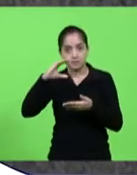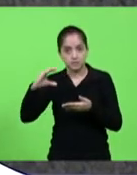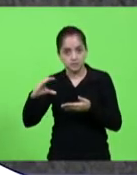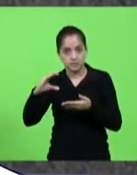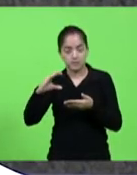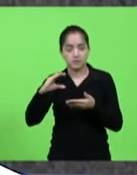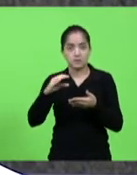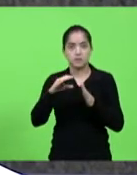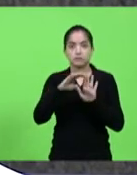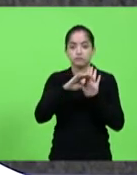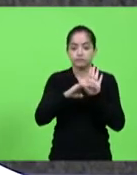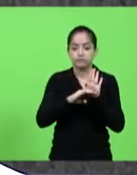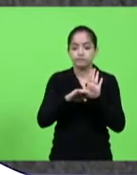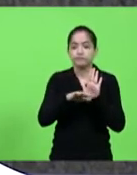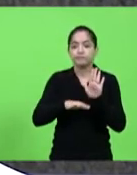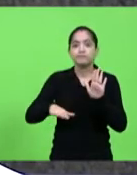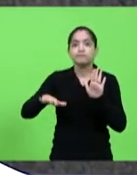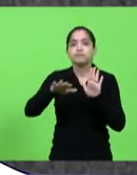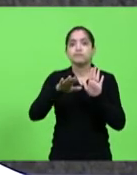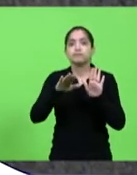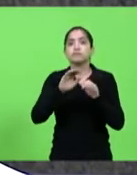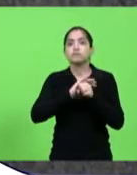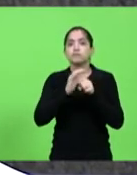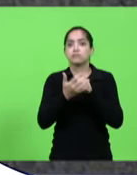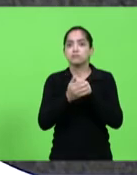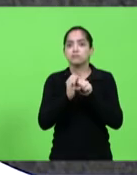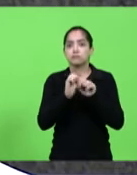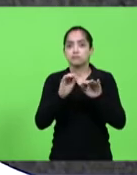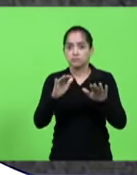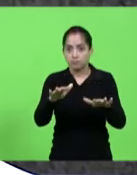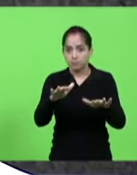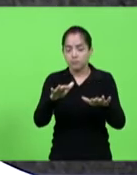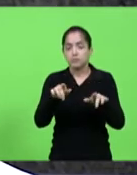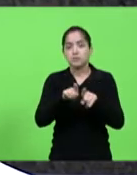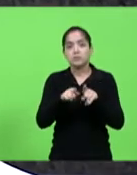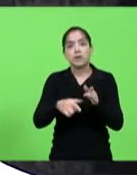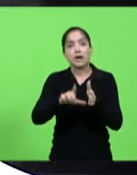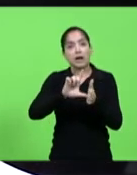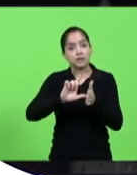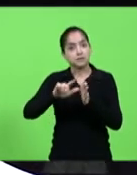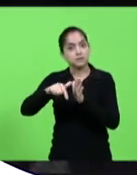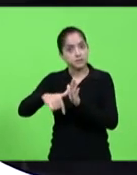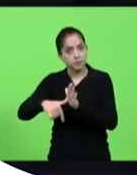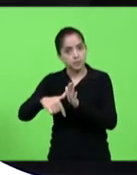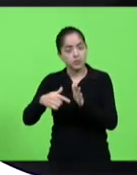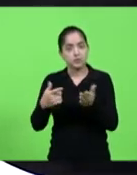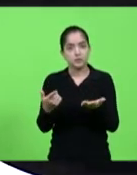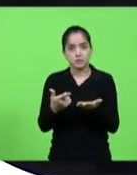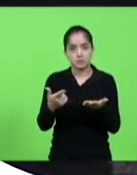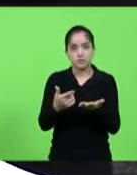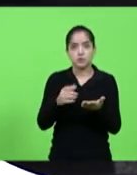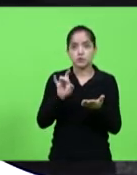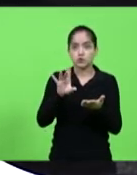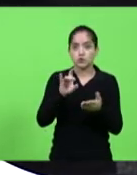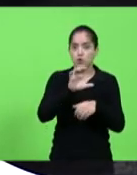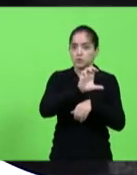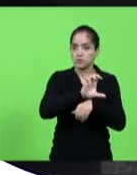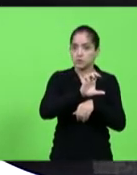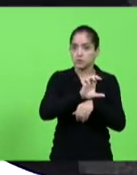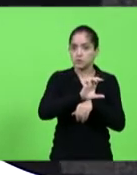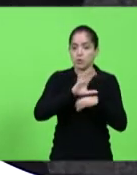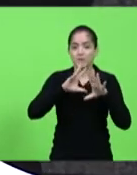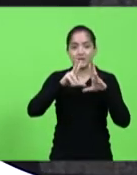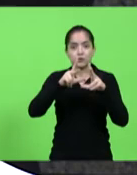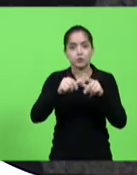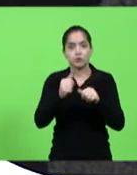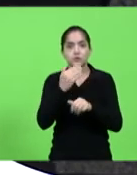contexto da pandemia e antes e depois dele. Cofinanciamento estadual não é suficiente para todas as